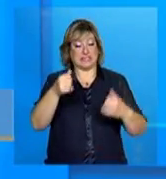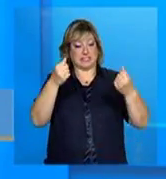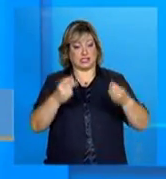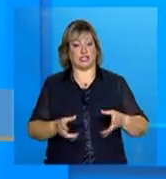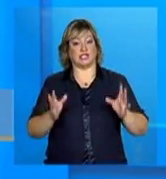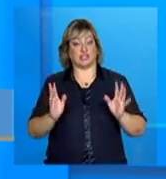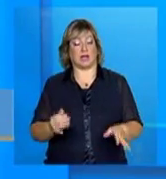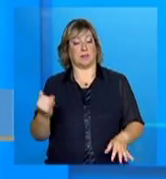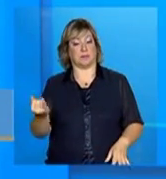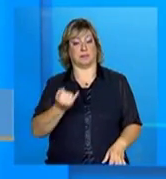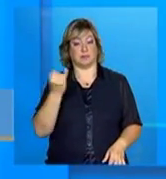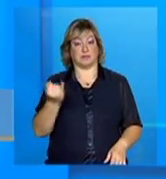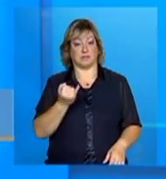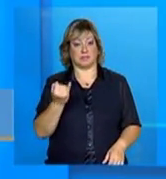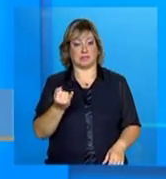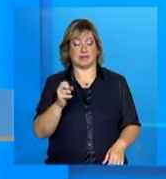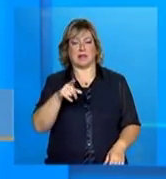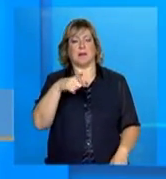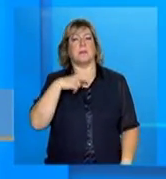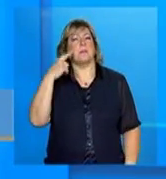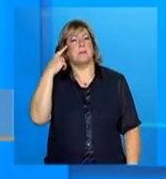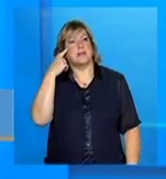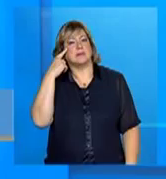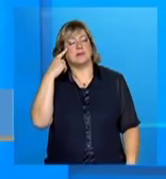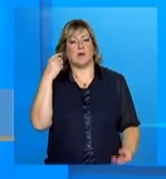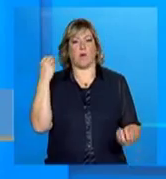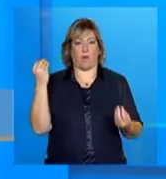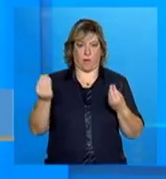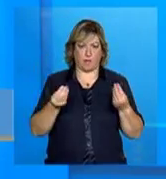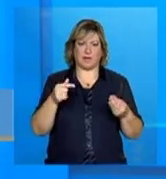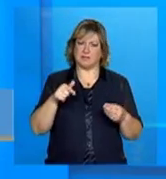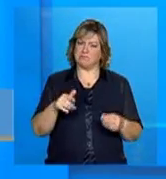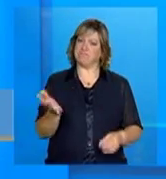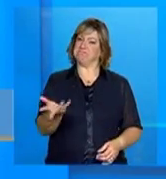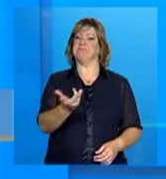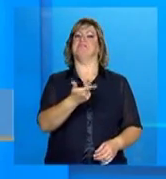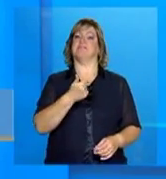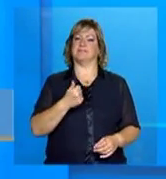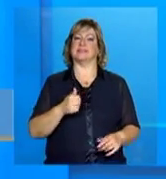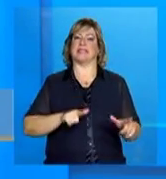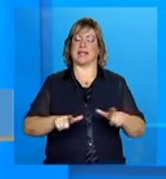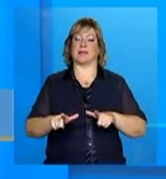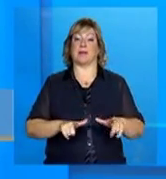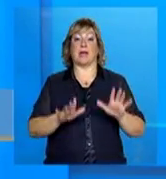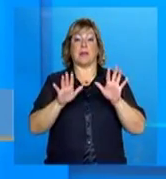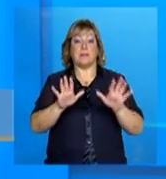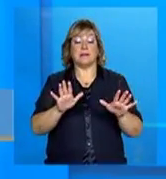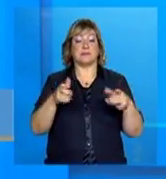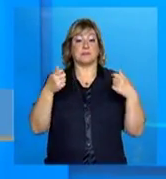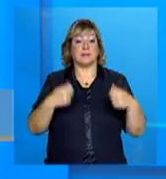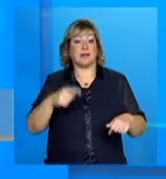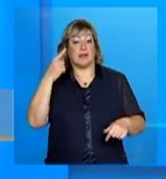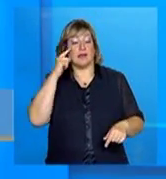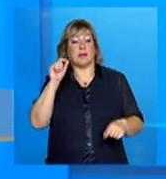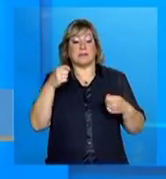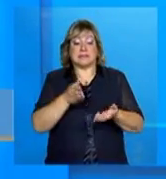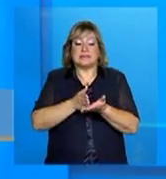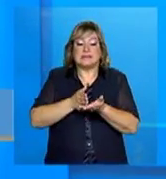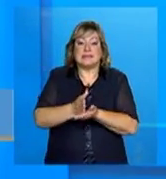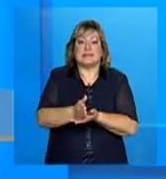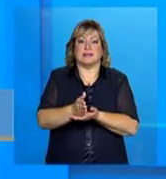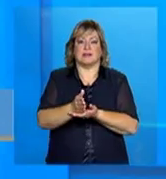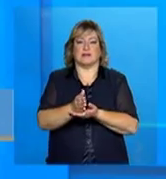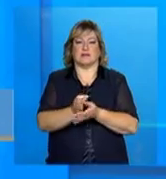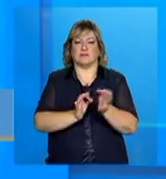um... Gente, se você for pensar como um todo, é um trabalho fantástico. Só que a gente precisa pensar que ele tem que seguir uma ordem e